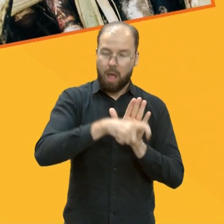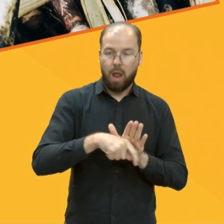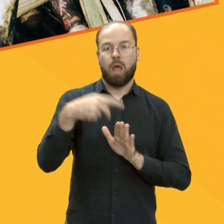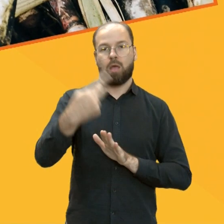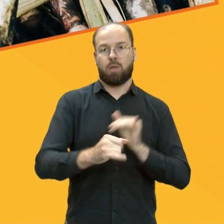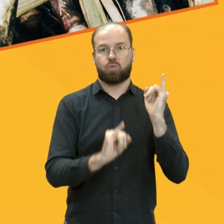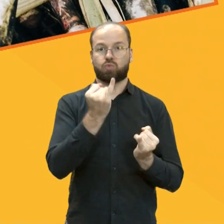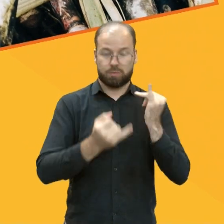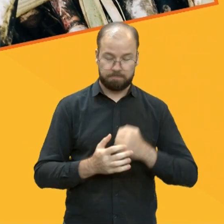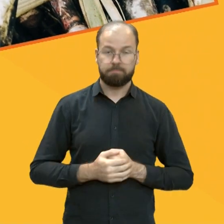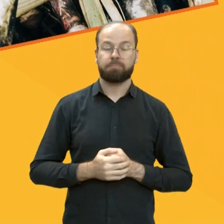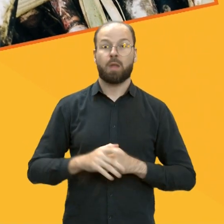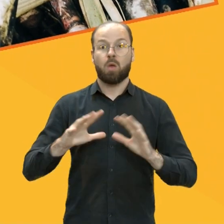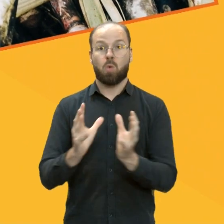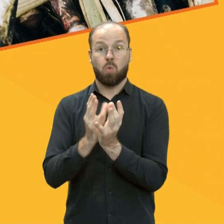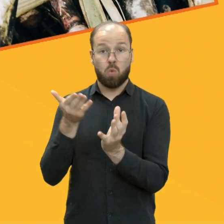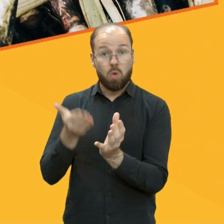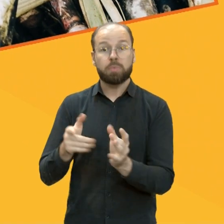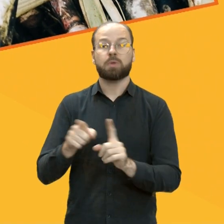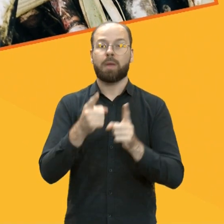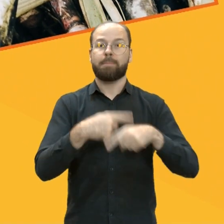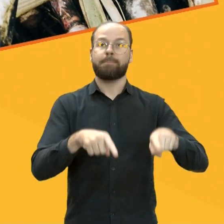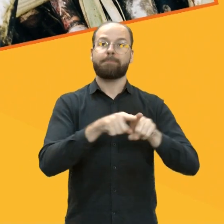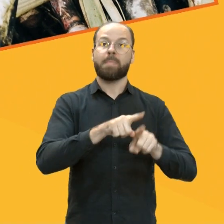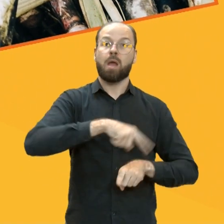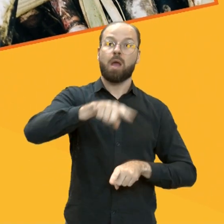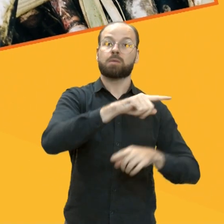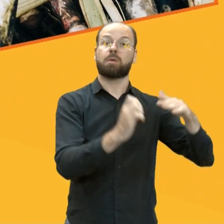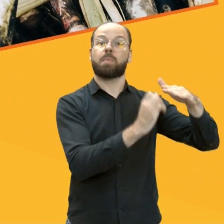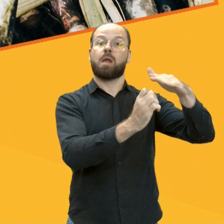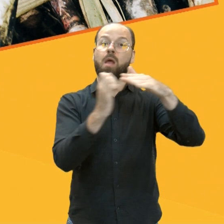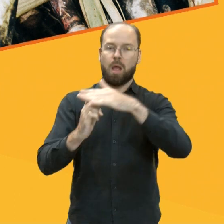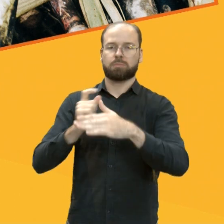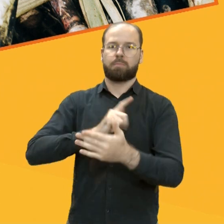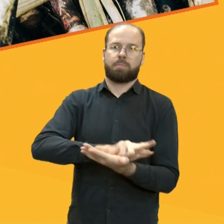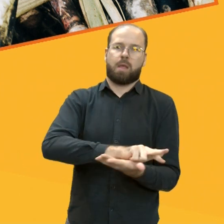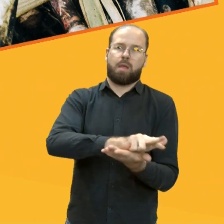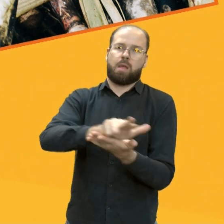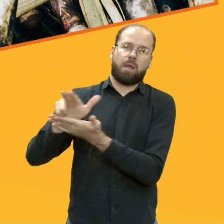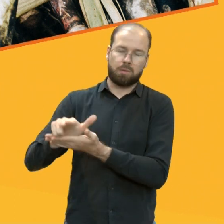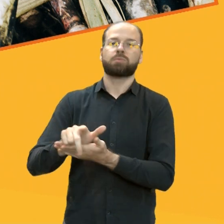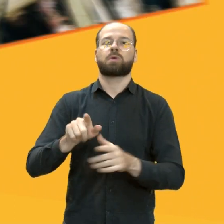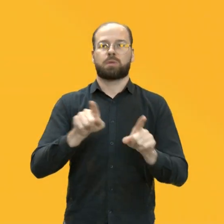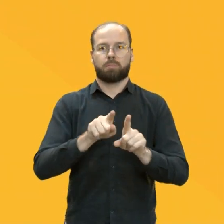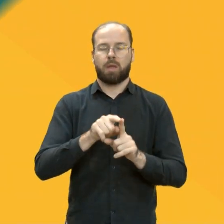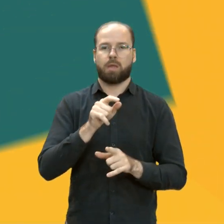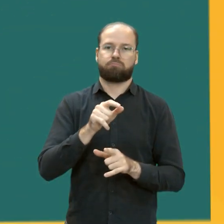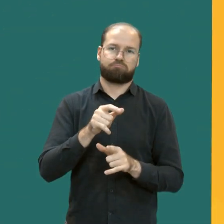O grupo também realiza parcerias com a cadeia produtiva em diversos segmentos sucroenergéticos.